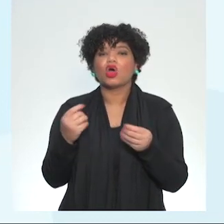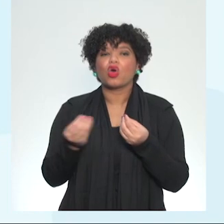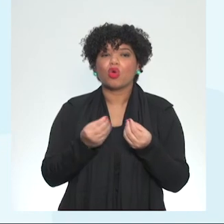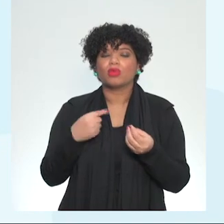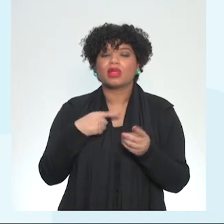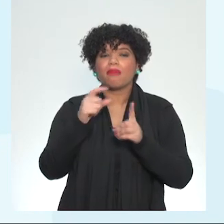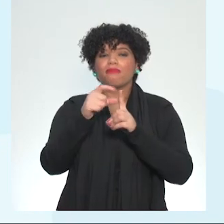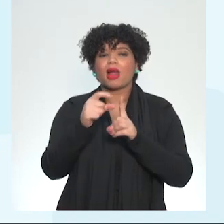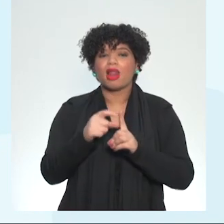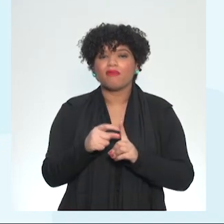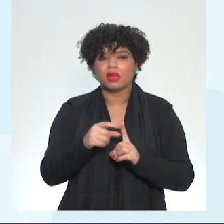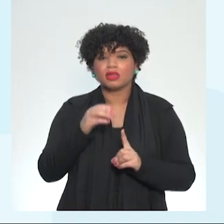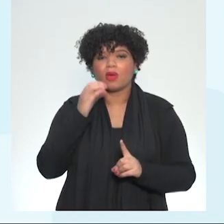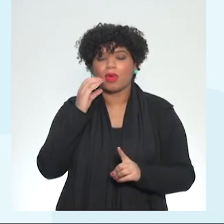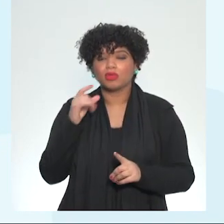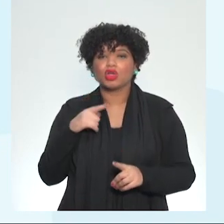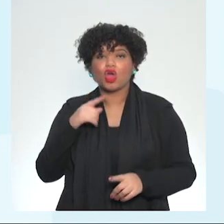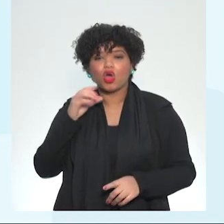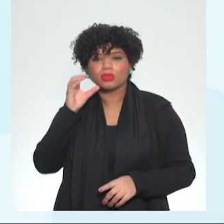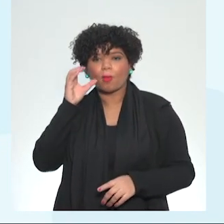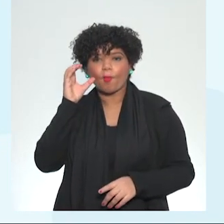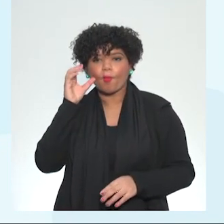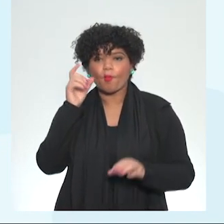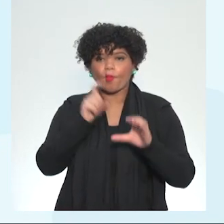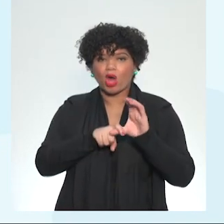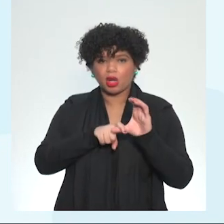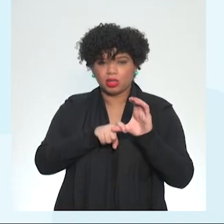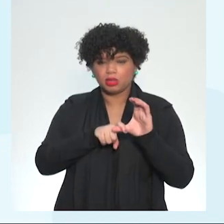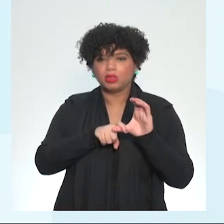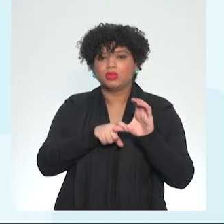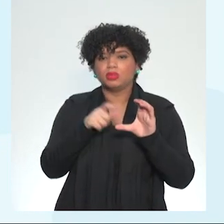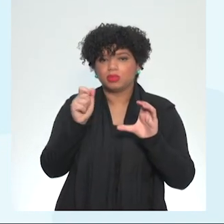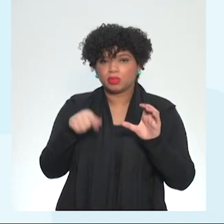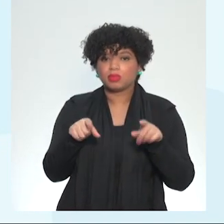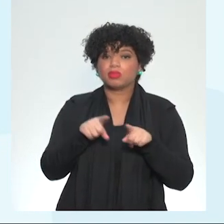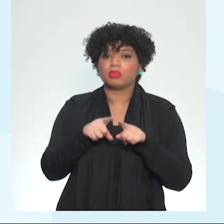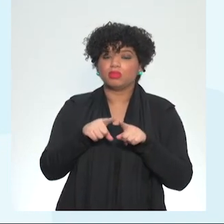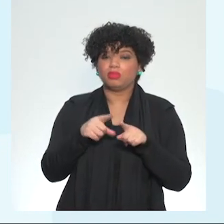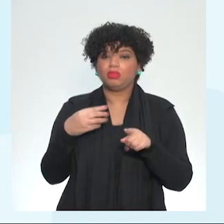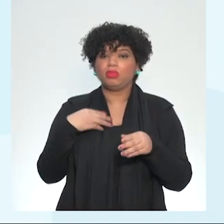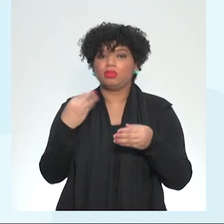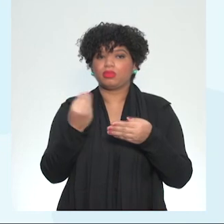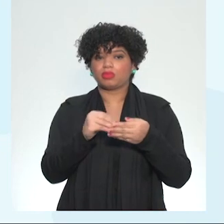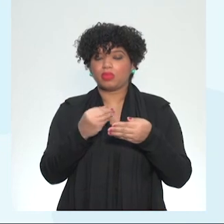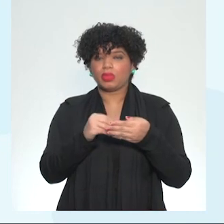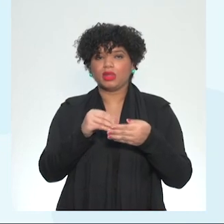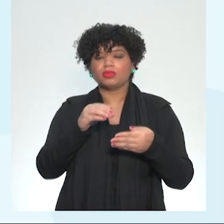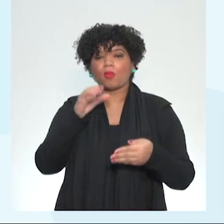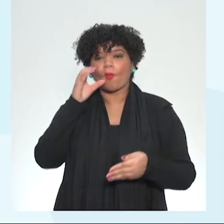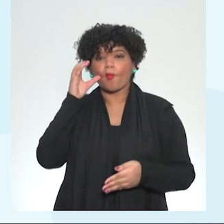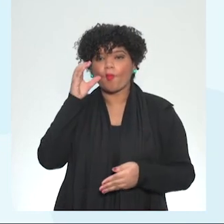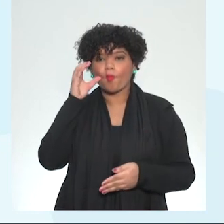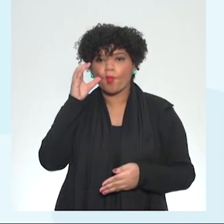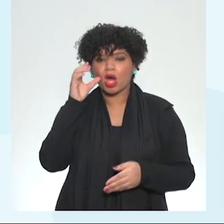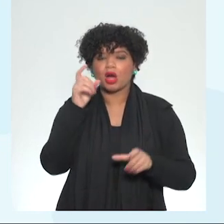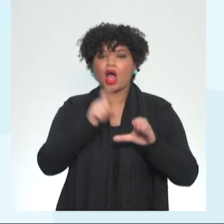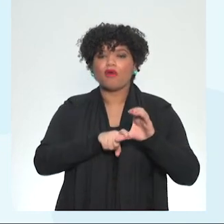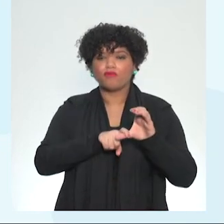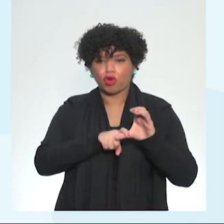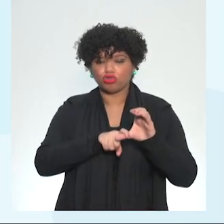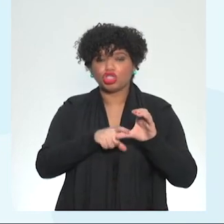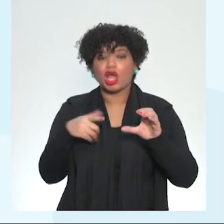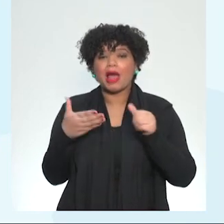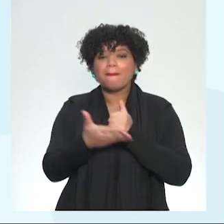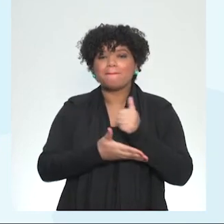-chave, para ali códigos, vamos dizer, que você vai colocar. E que vai implementar o código-fonte. Esse código-fonte é o código